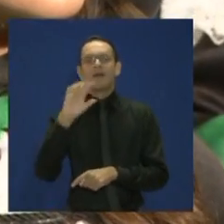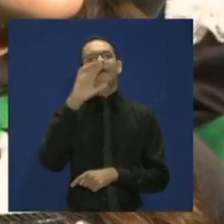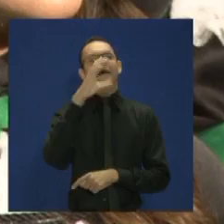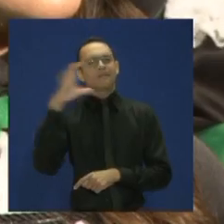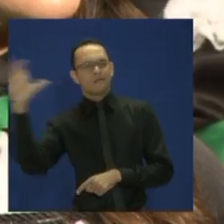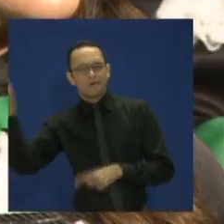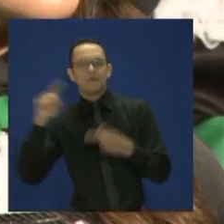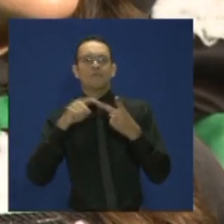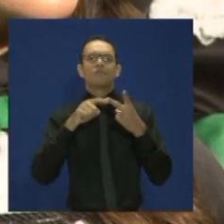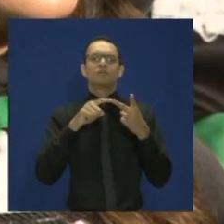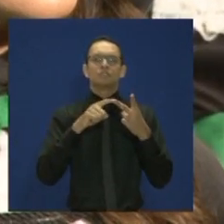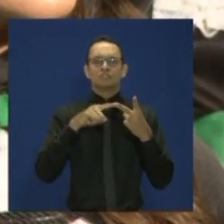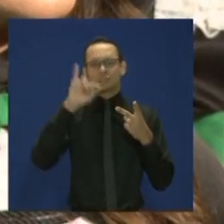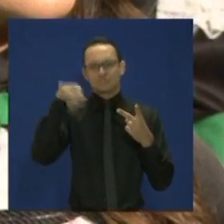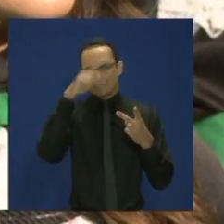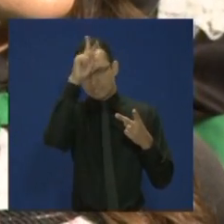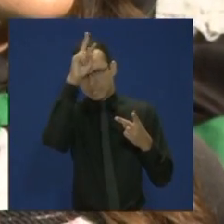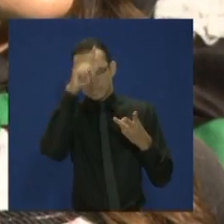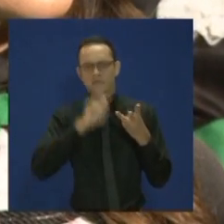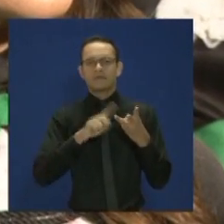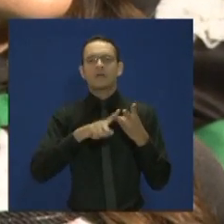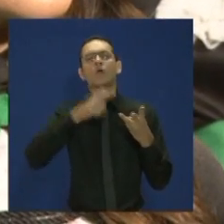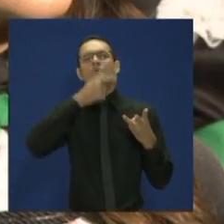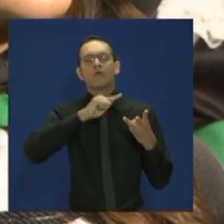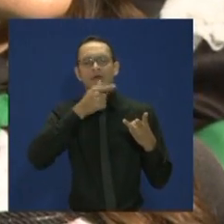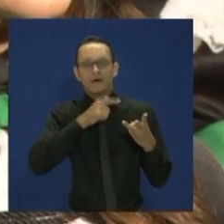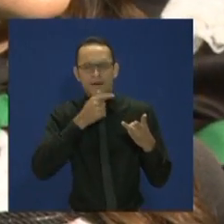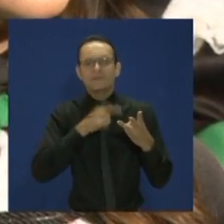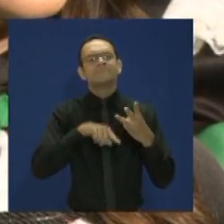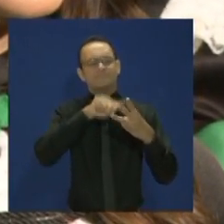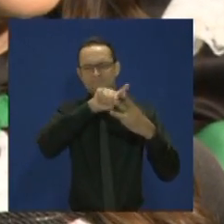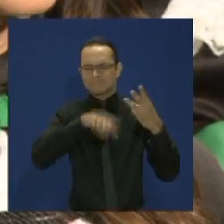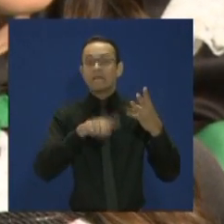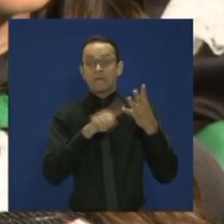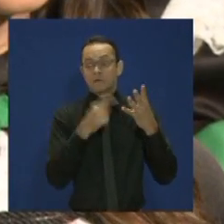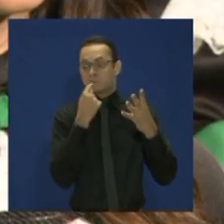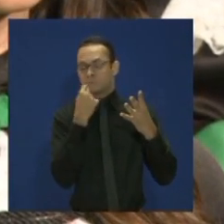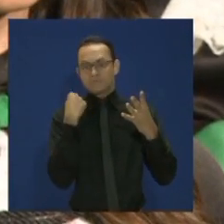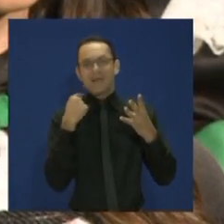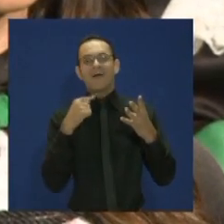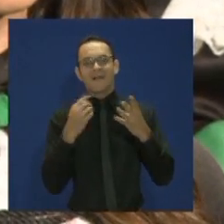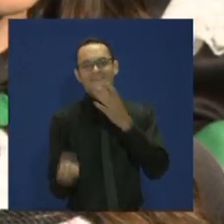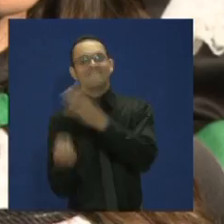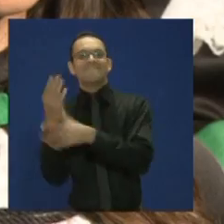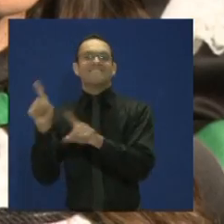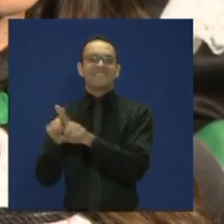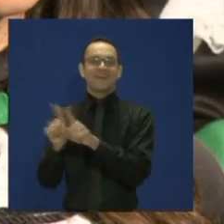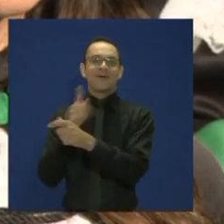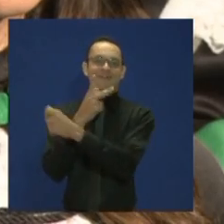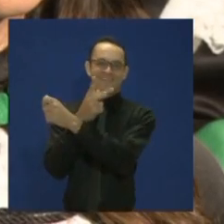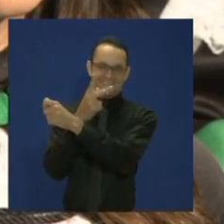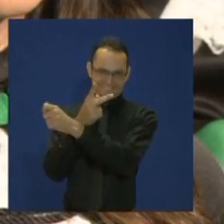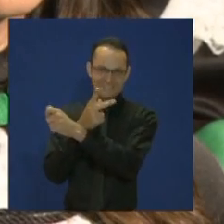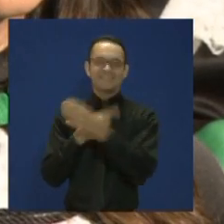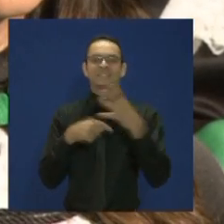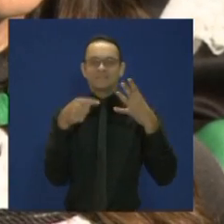em Jatai, em Goiás e mais recentemente em Aparecida de Goiânia.